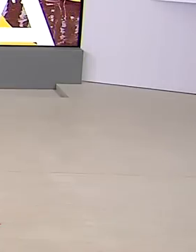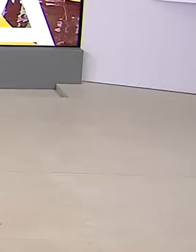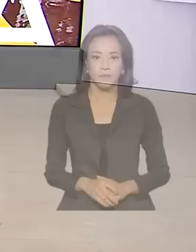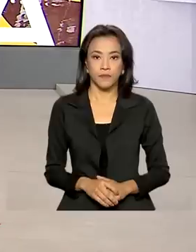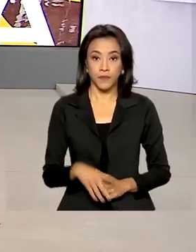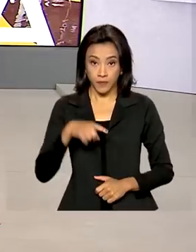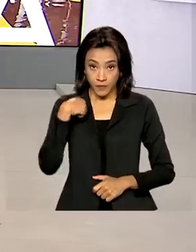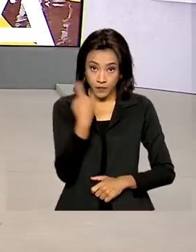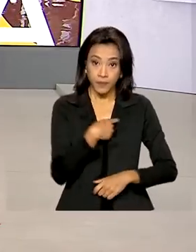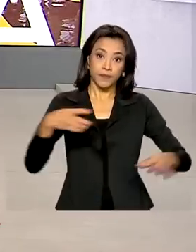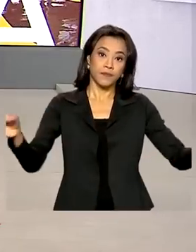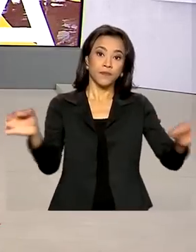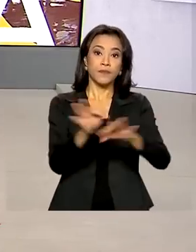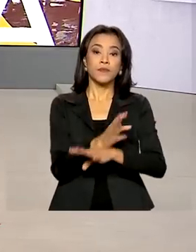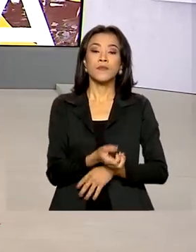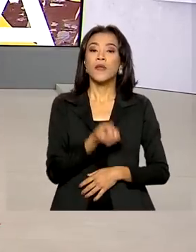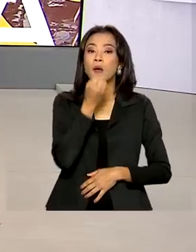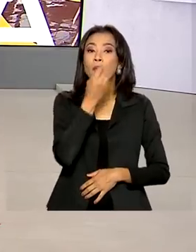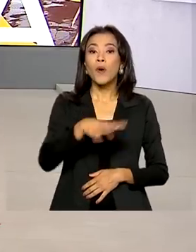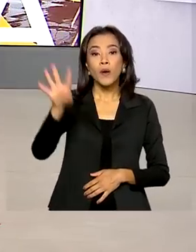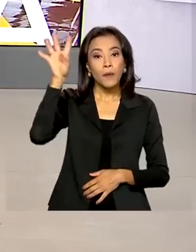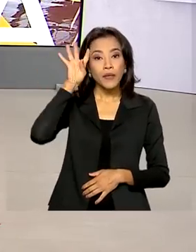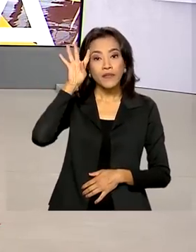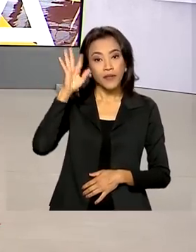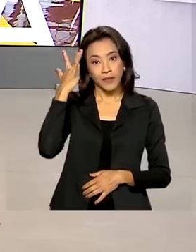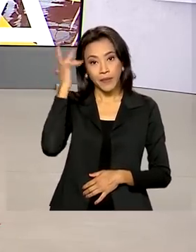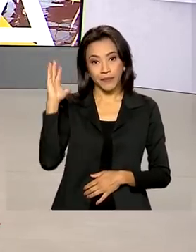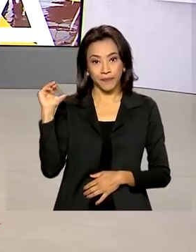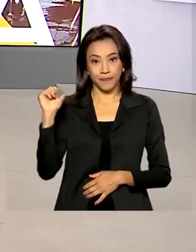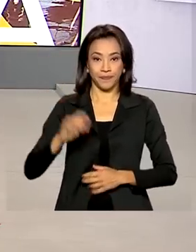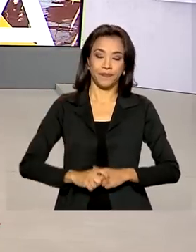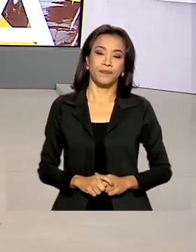E a gente fica por aqui. Uma boa quarta-feira. Até amanhã.